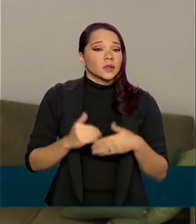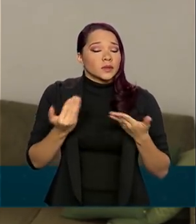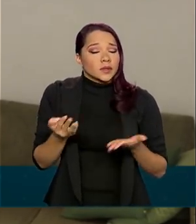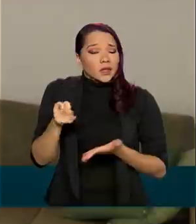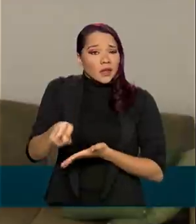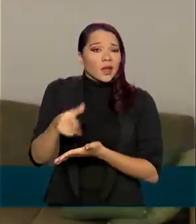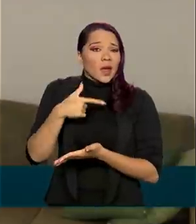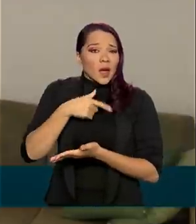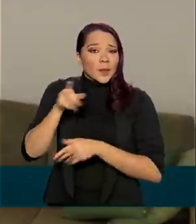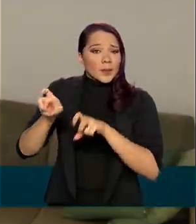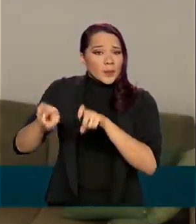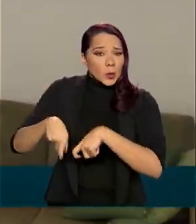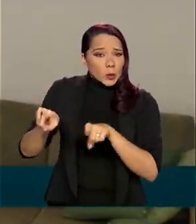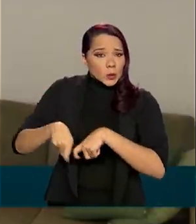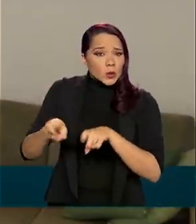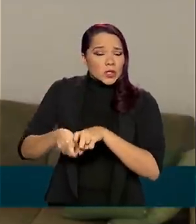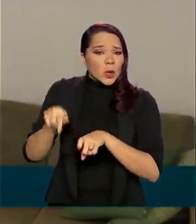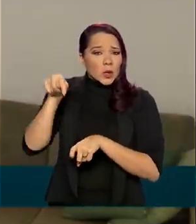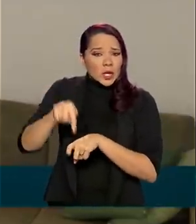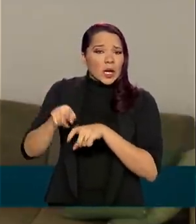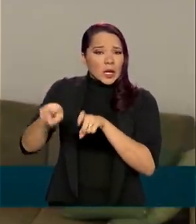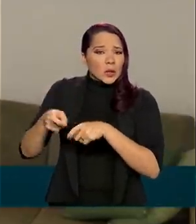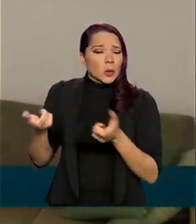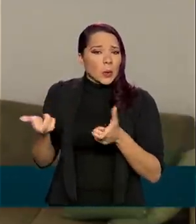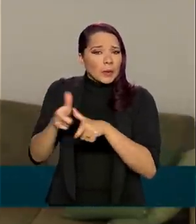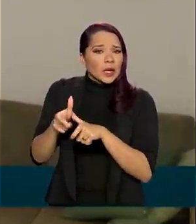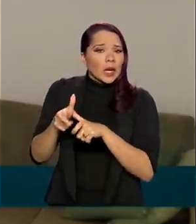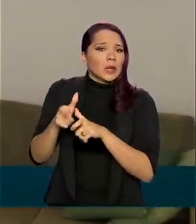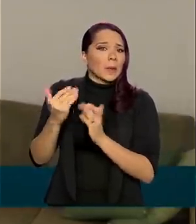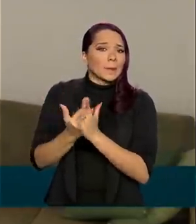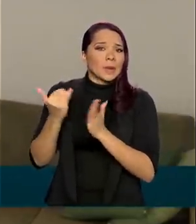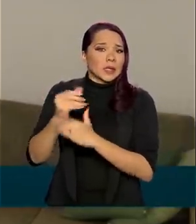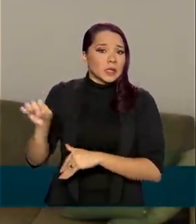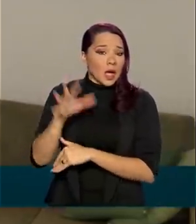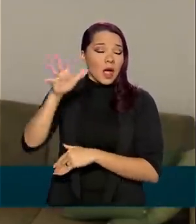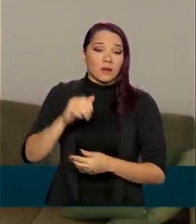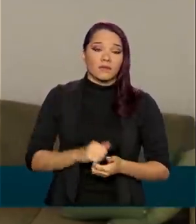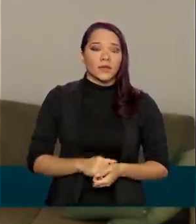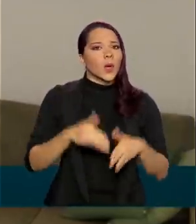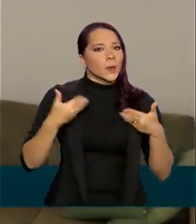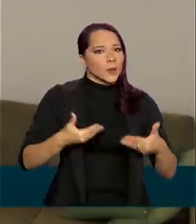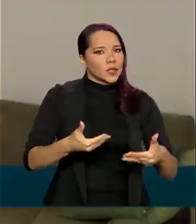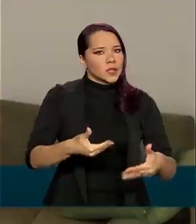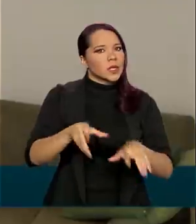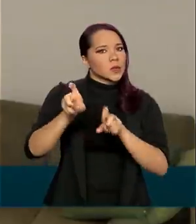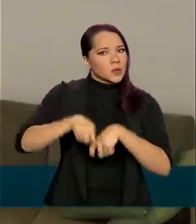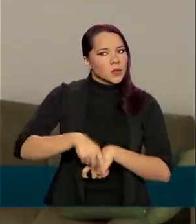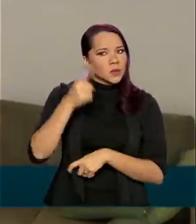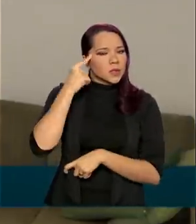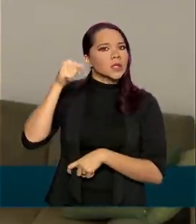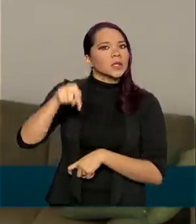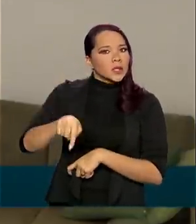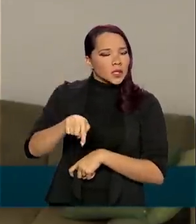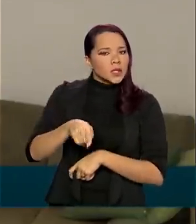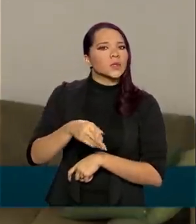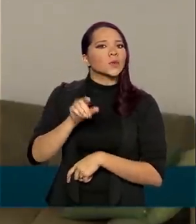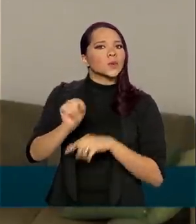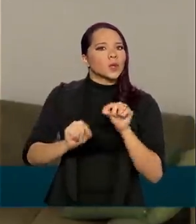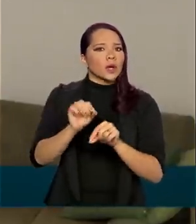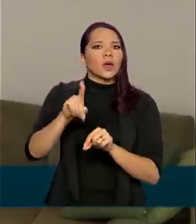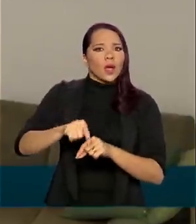onerando a produção do pequeno agricultor. Para o Ministério da Agricultura, essa prática representa